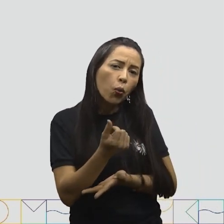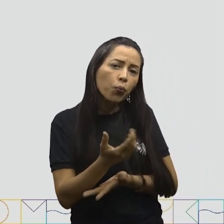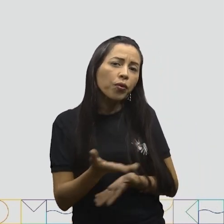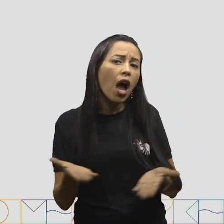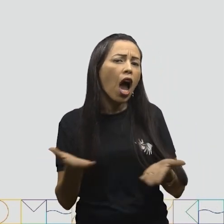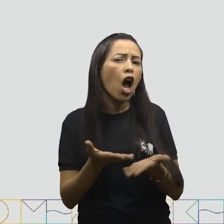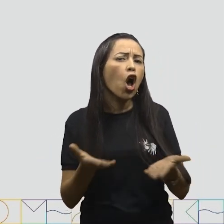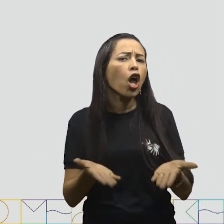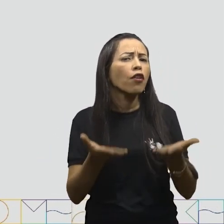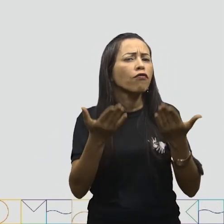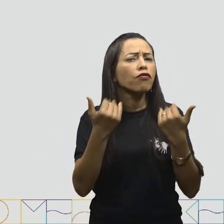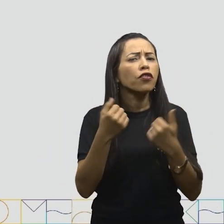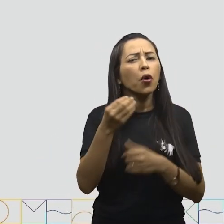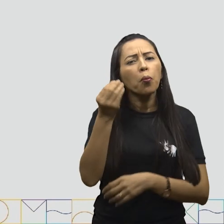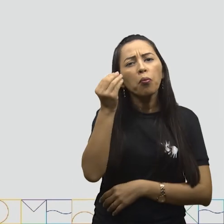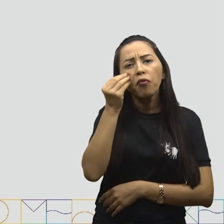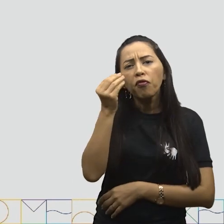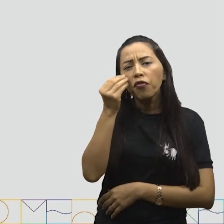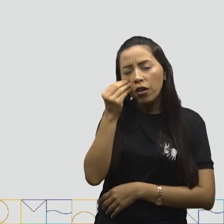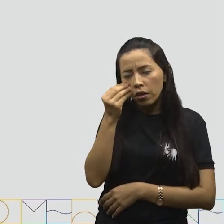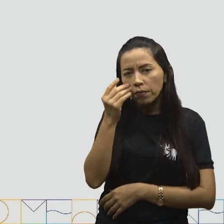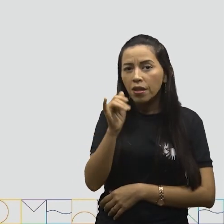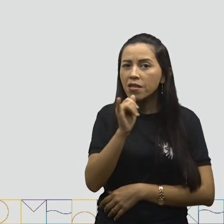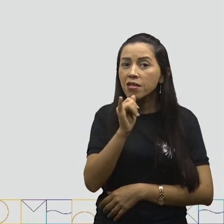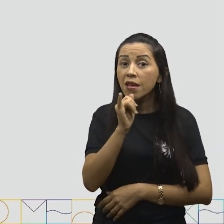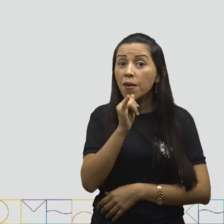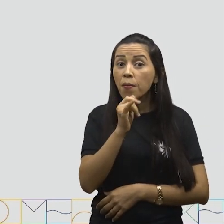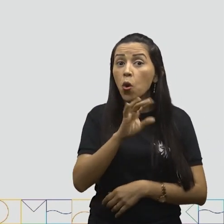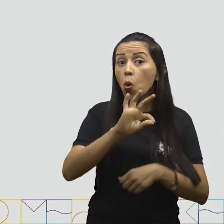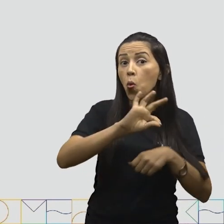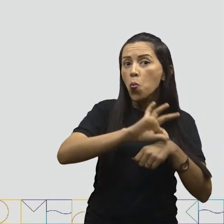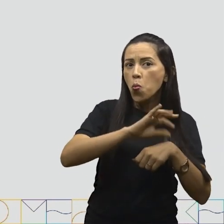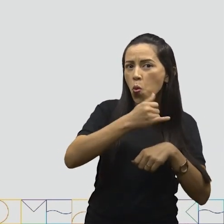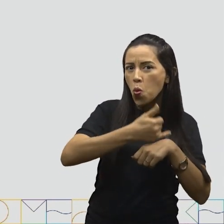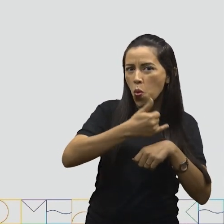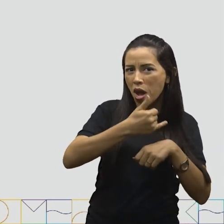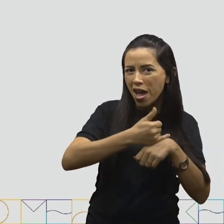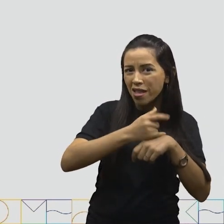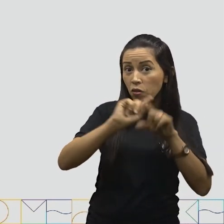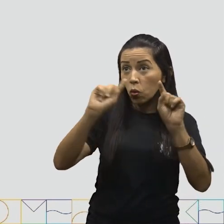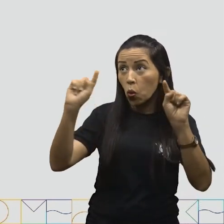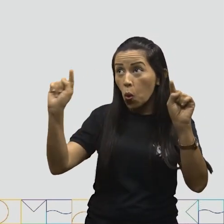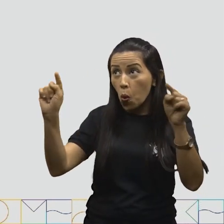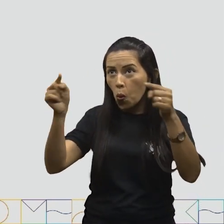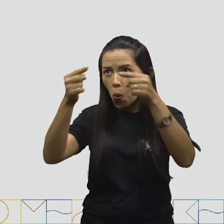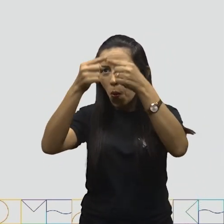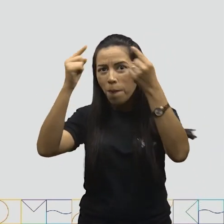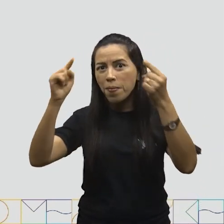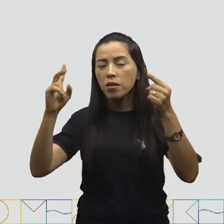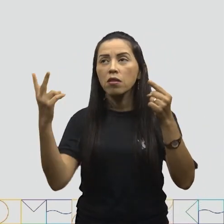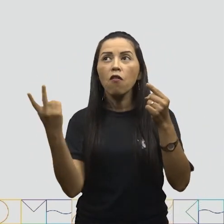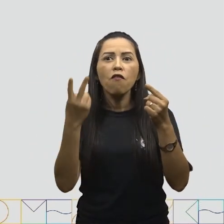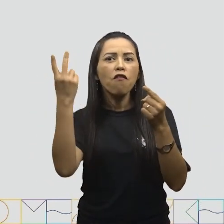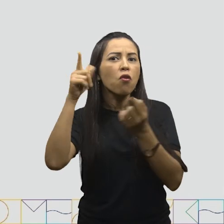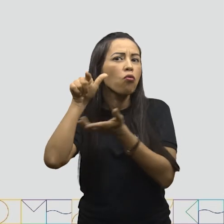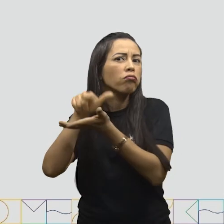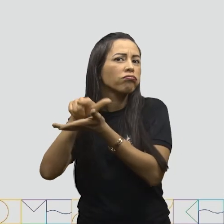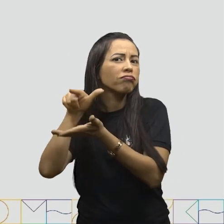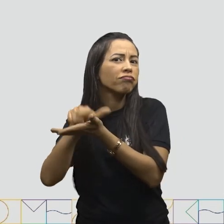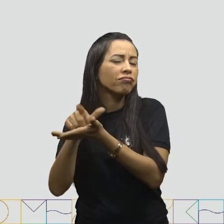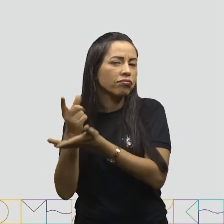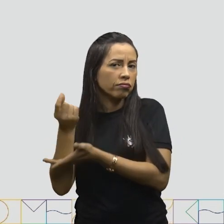ligar as moedas de Rana que sejam correspondentes ao valor